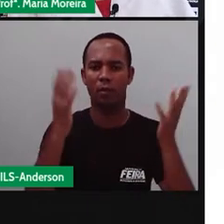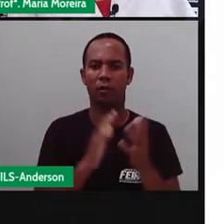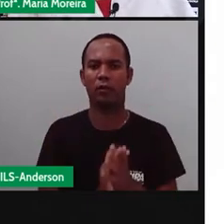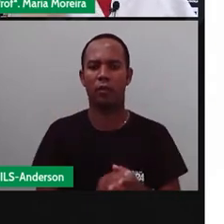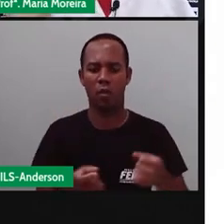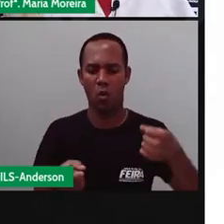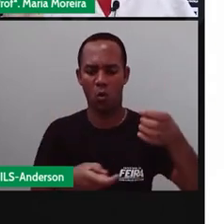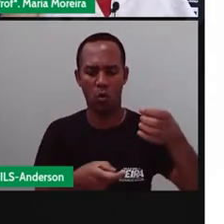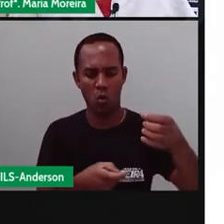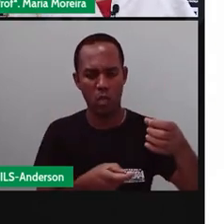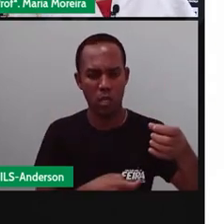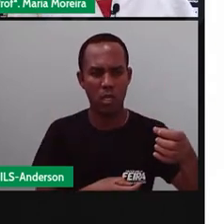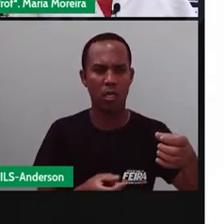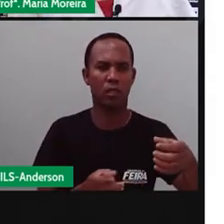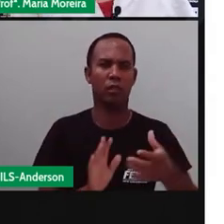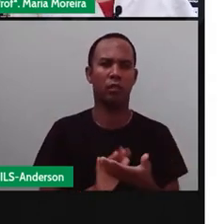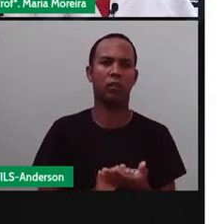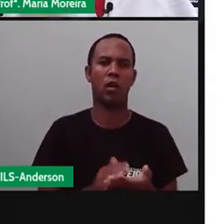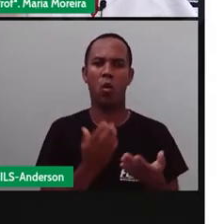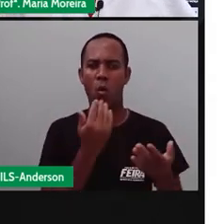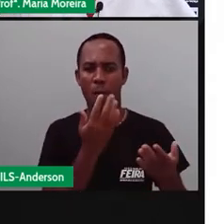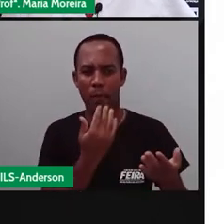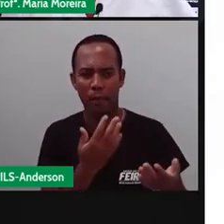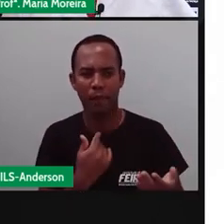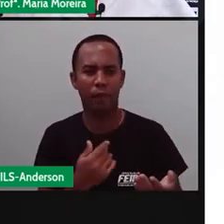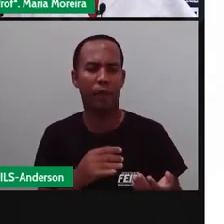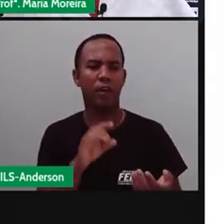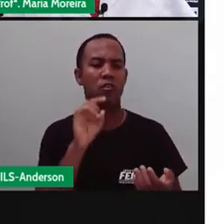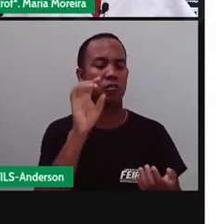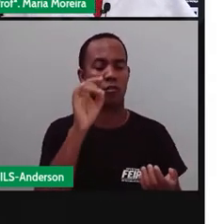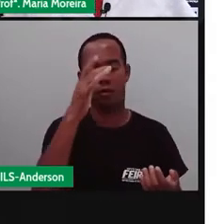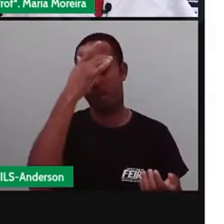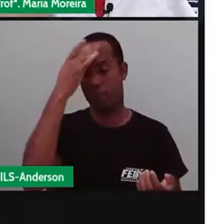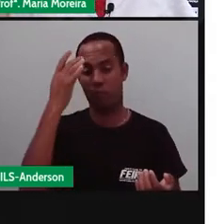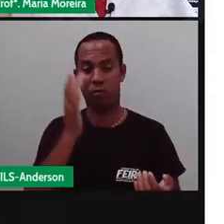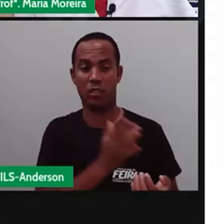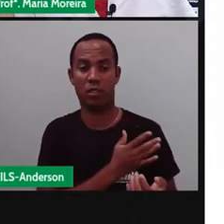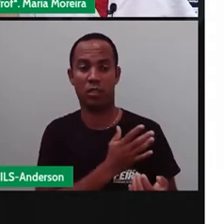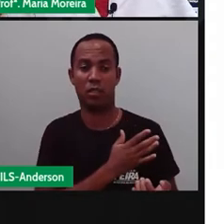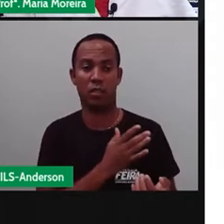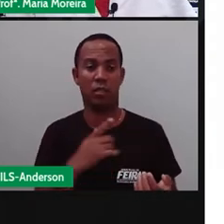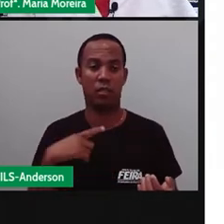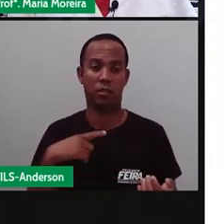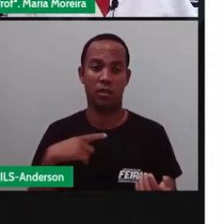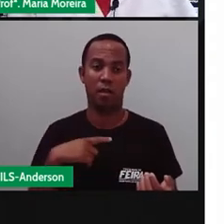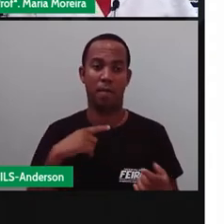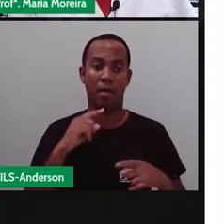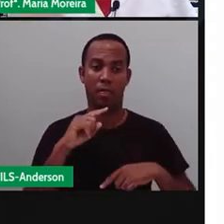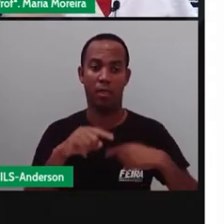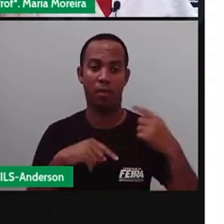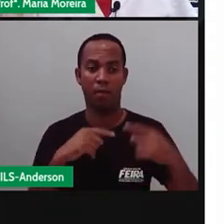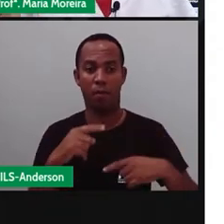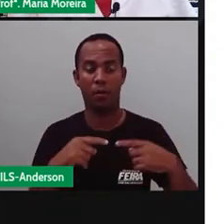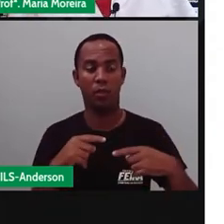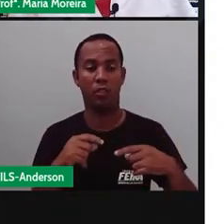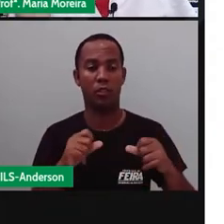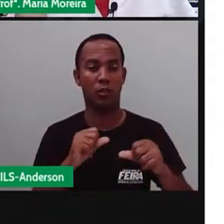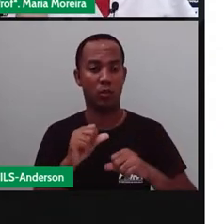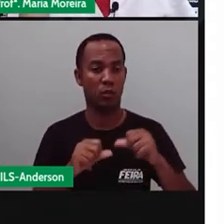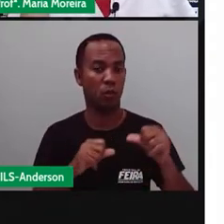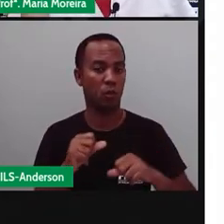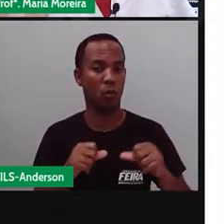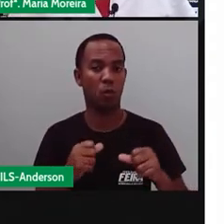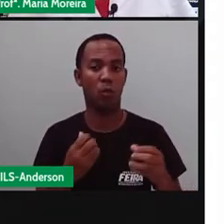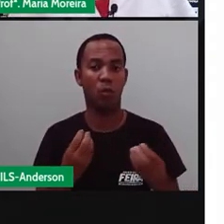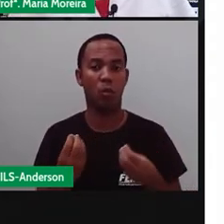colheita, da fartura, antes era um privilégio dos ricos. E aí passa, né? ultrapassa essa questão